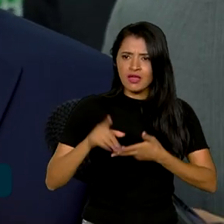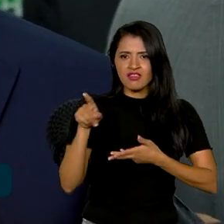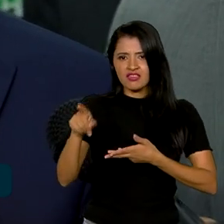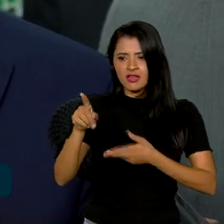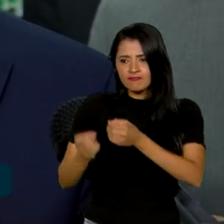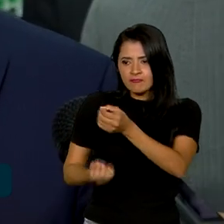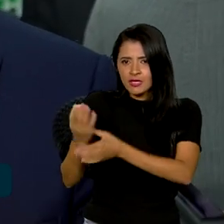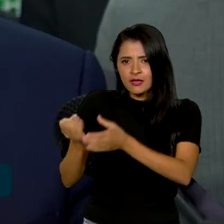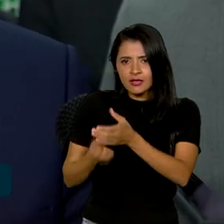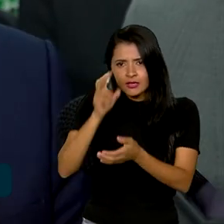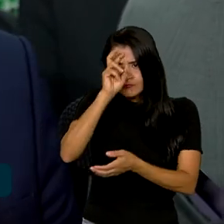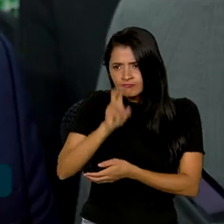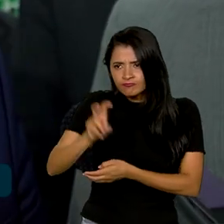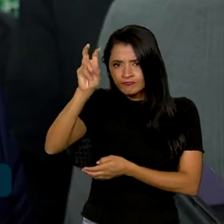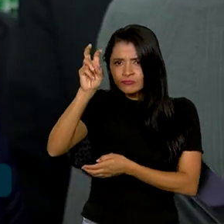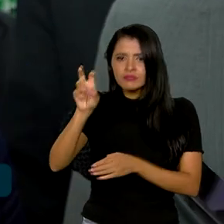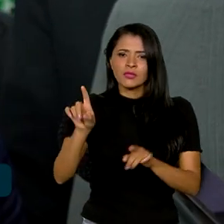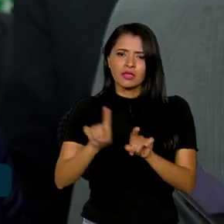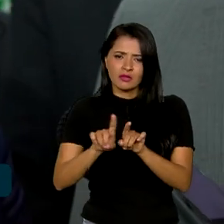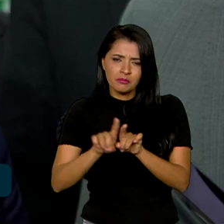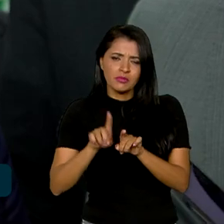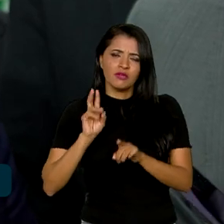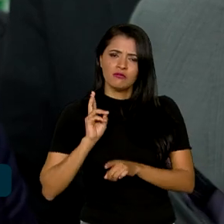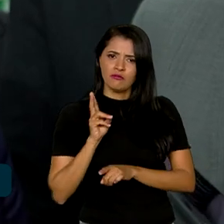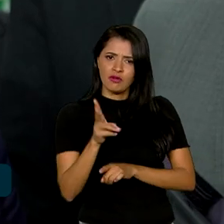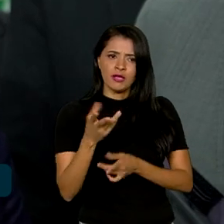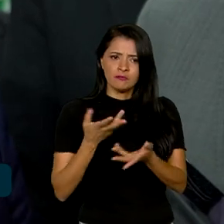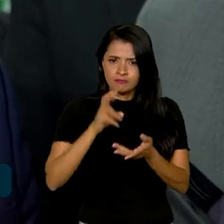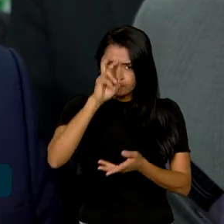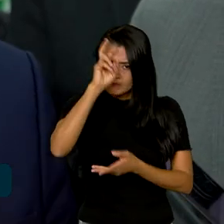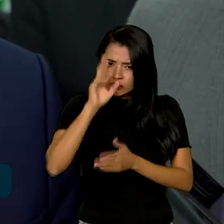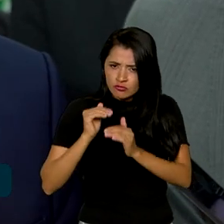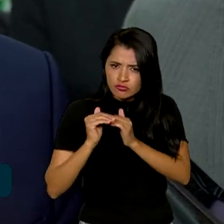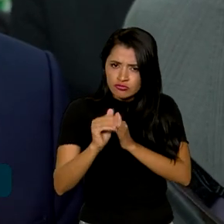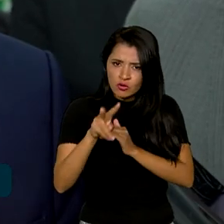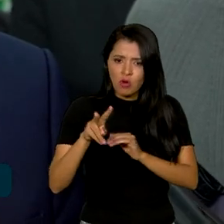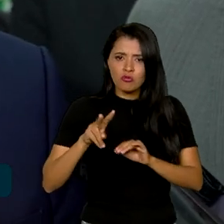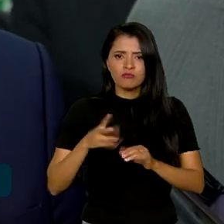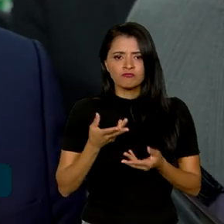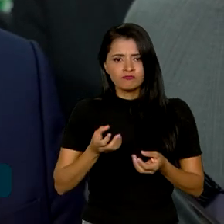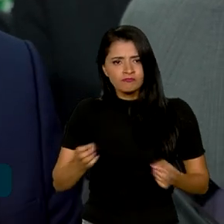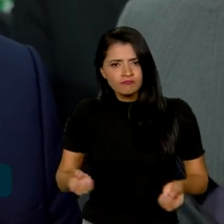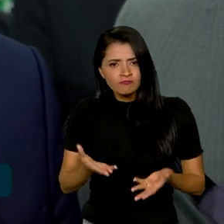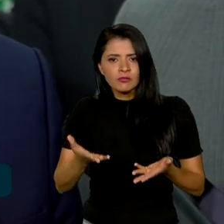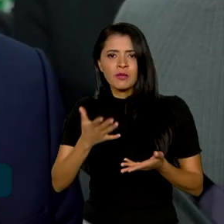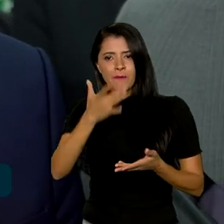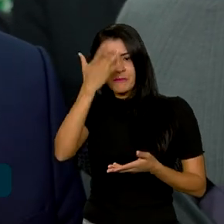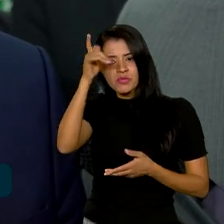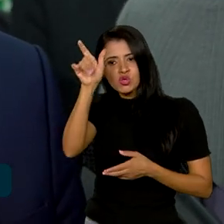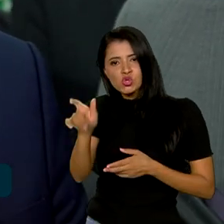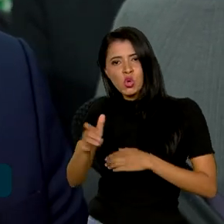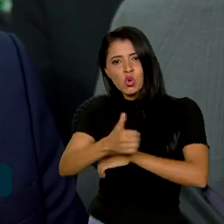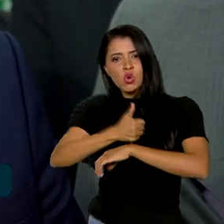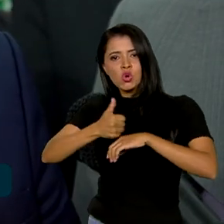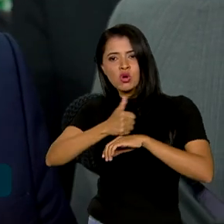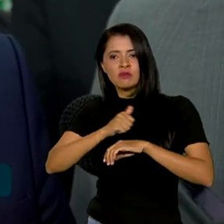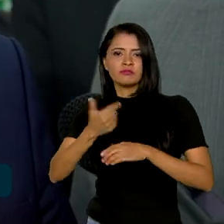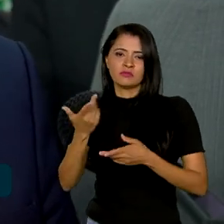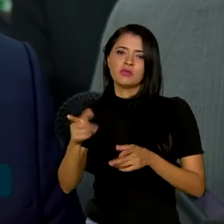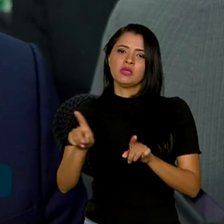inteligência e que vai manter essa inteligência como formadora de pessoas e,